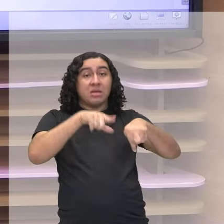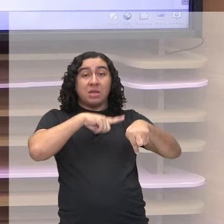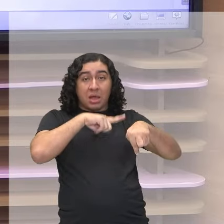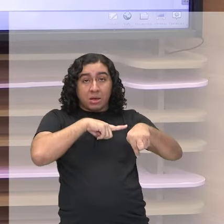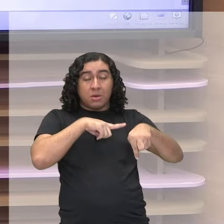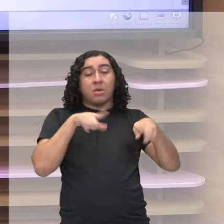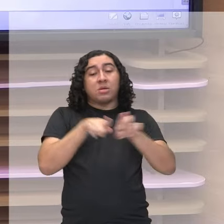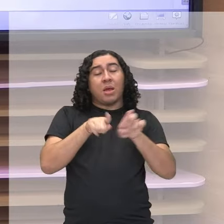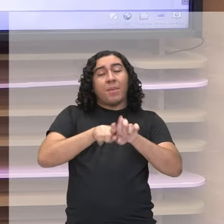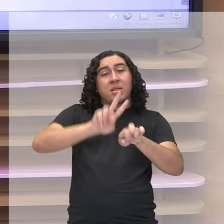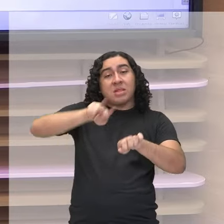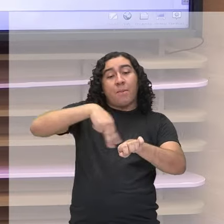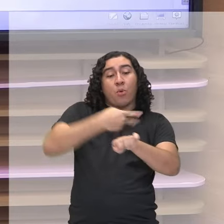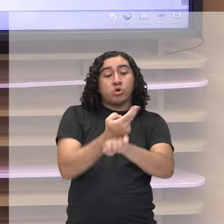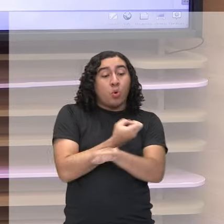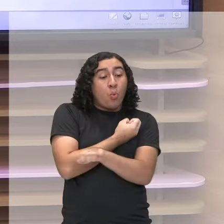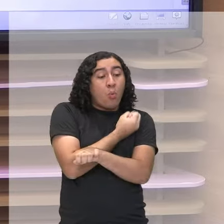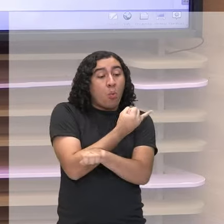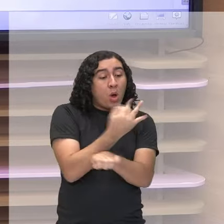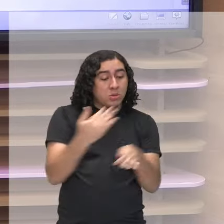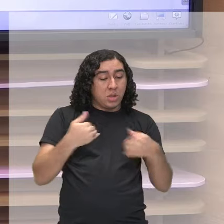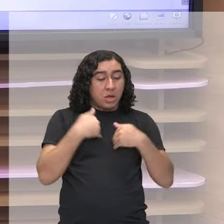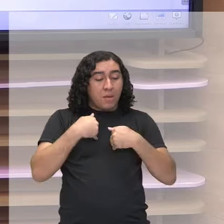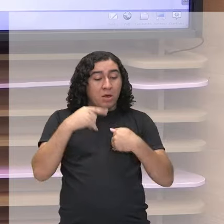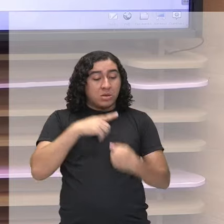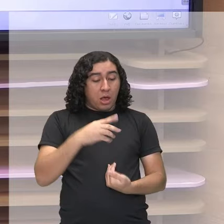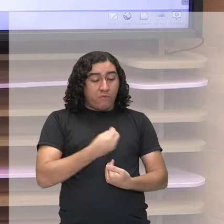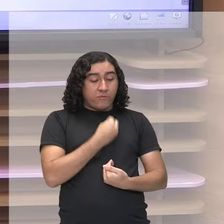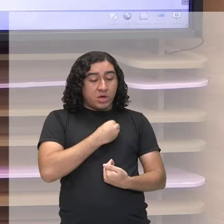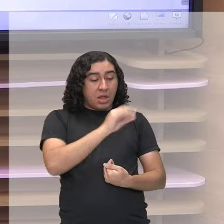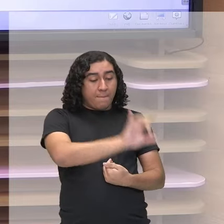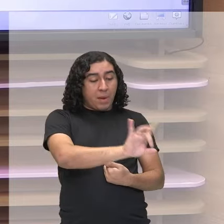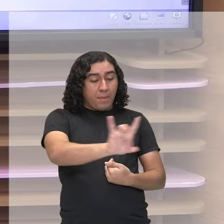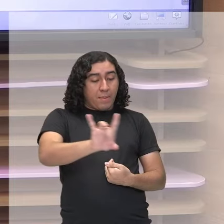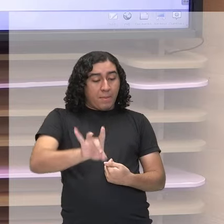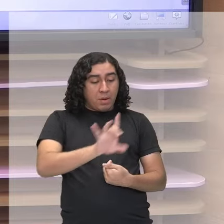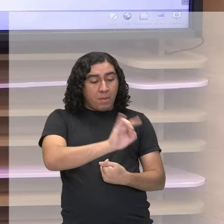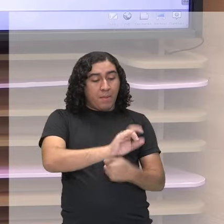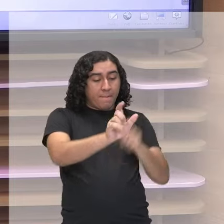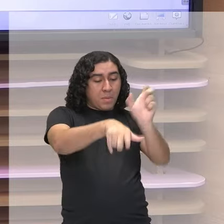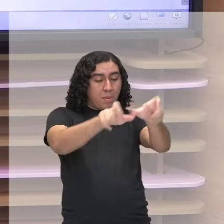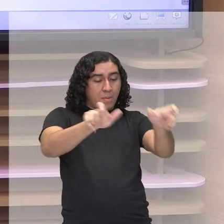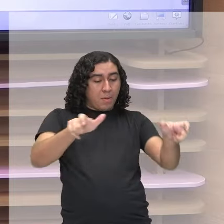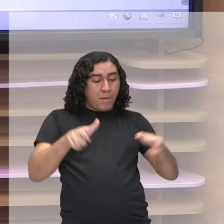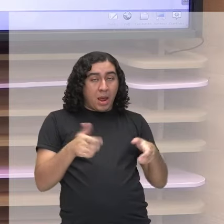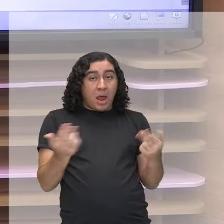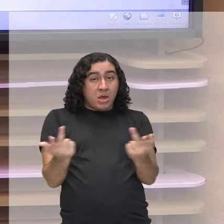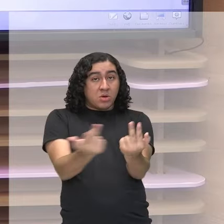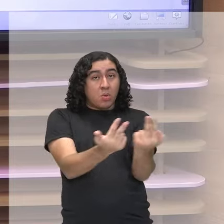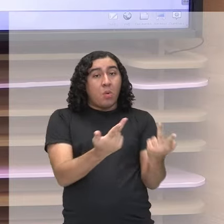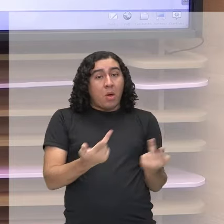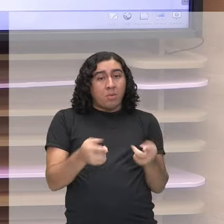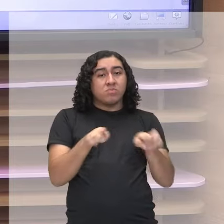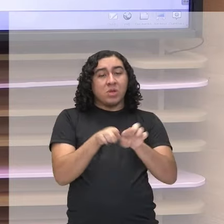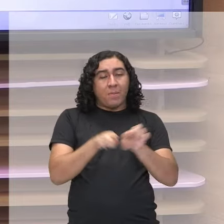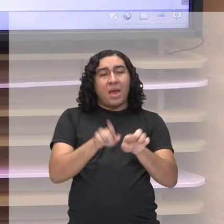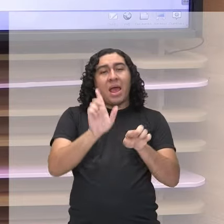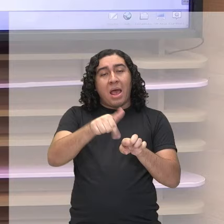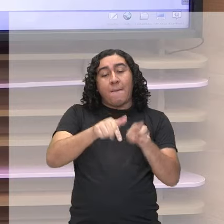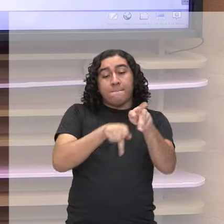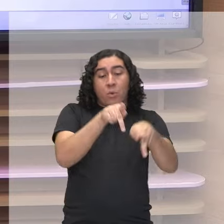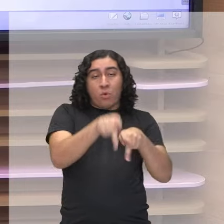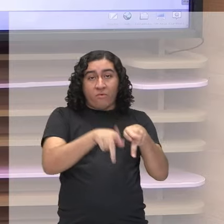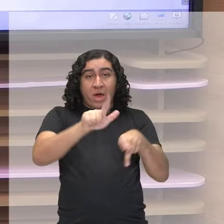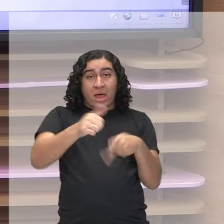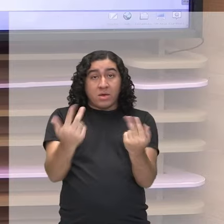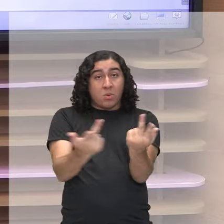e vou identificar quantos indivíduos tem ali naquele espaço, indivíduos da mesma espécie. Quando a gente fala de população, a gente fala